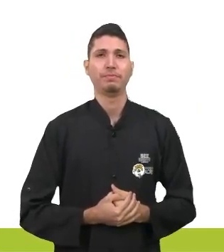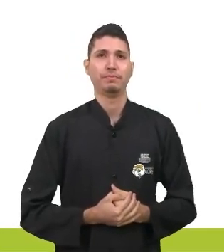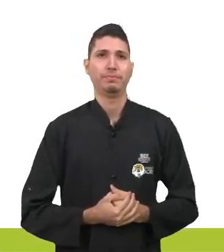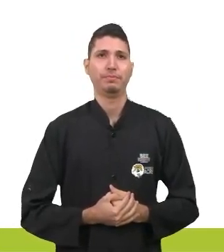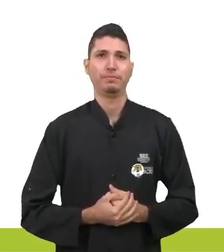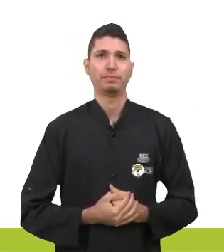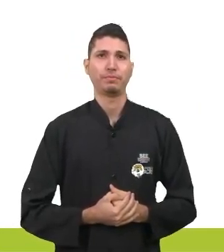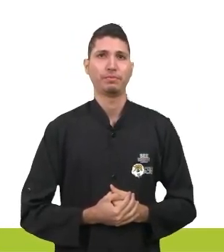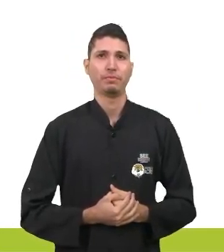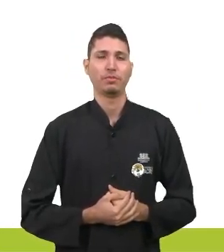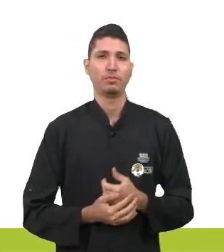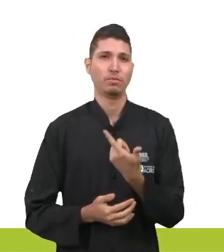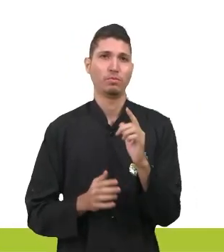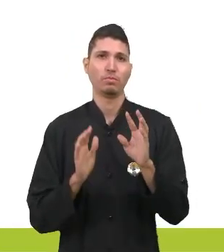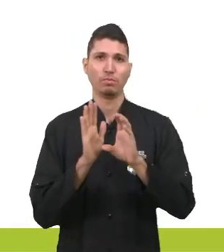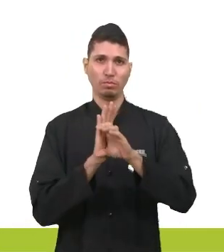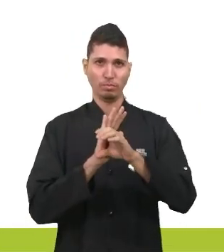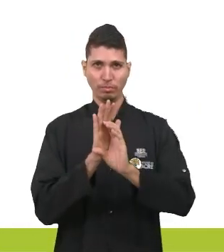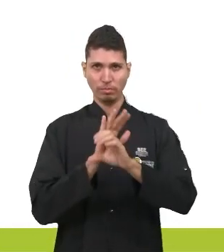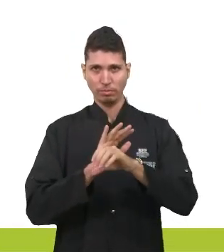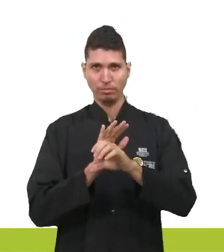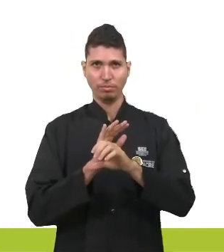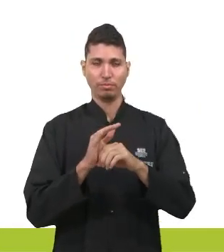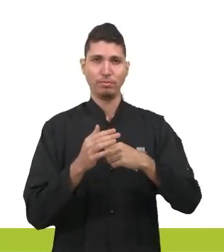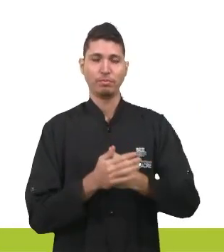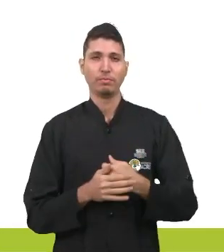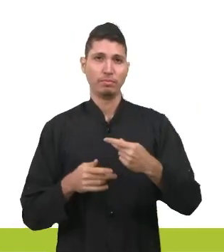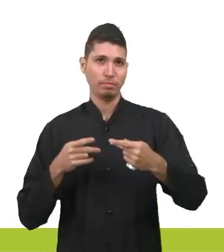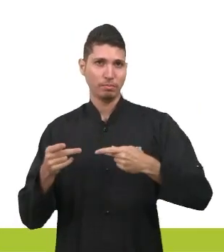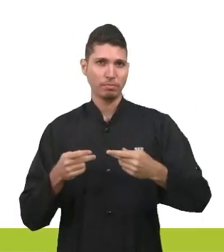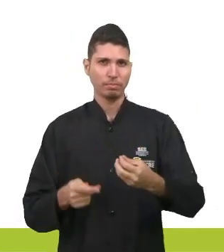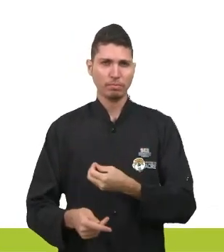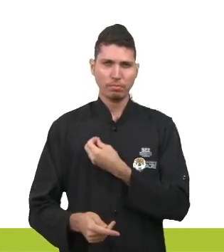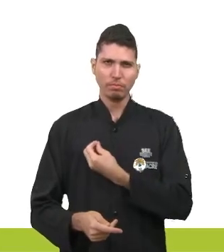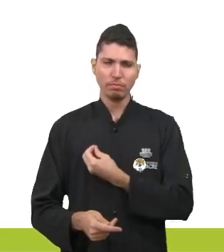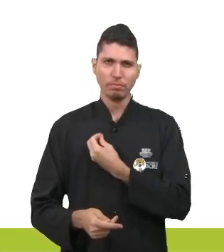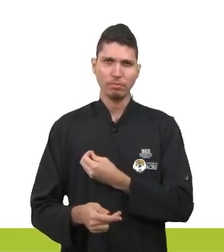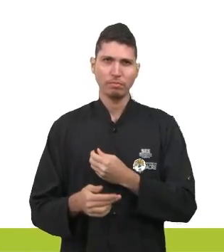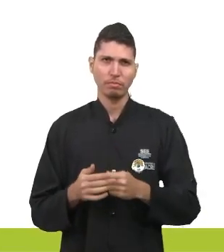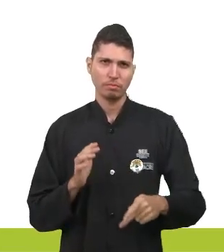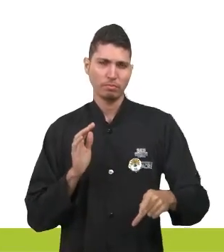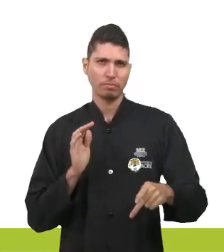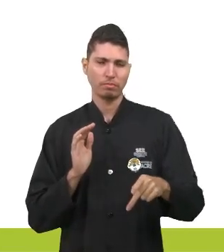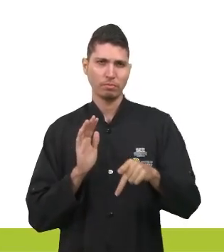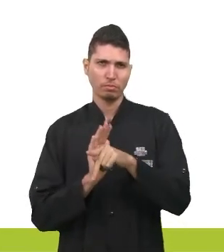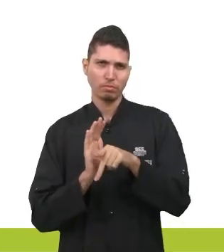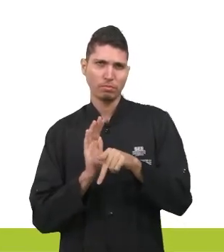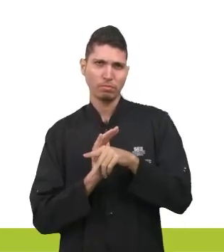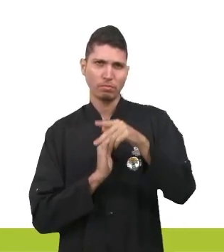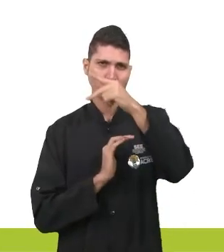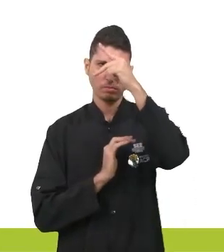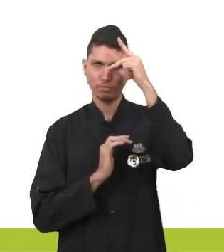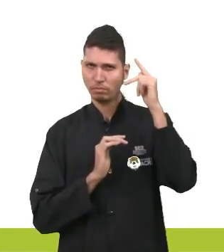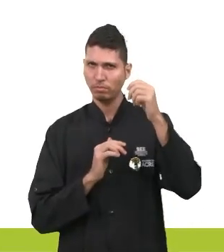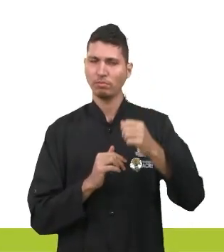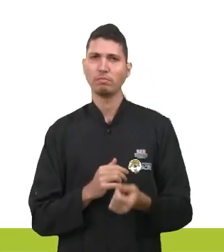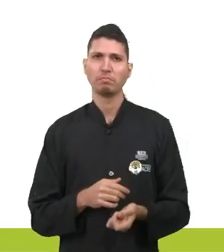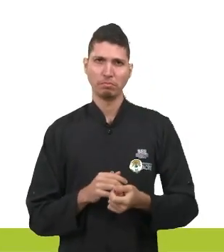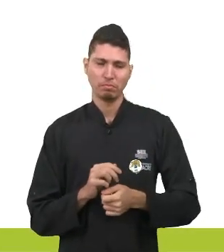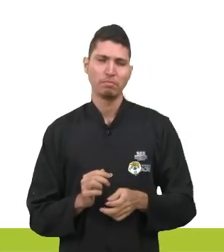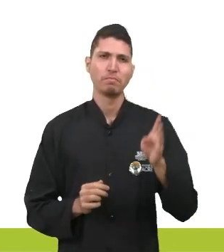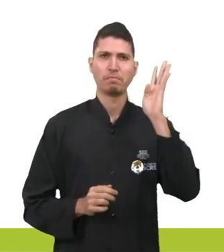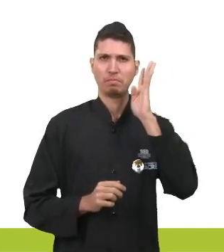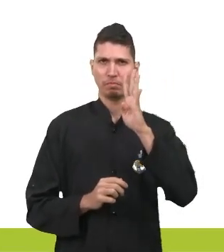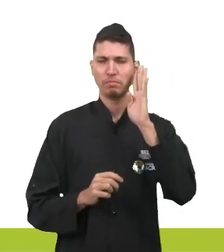outro conceito aqui, que diz que projeto de vida é um plano pessoal. E é interessante, né, esse plano pessoal.